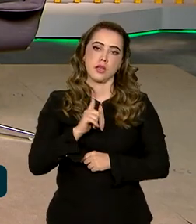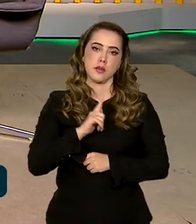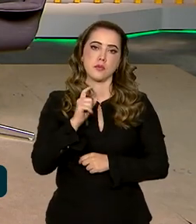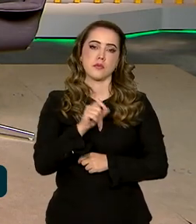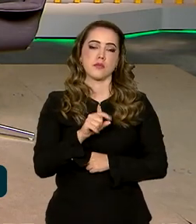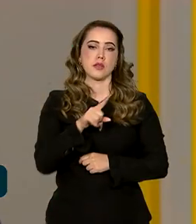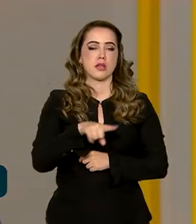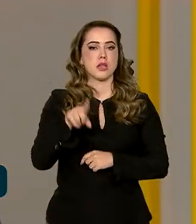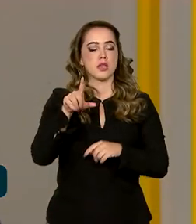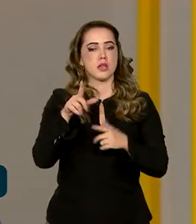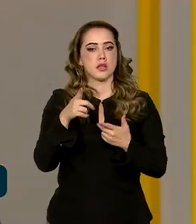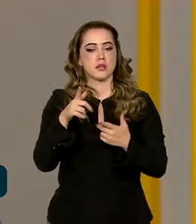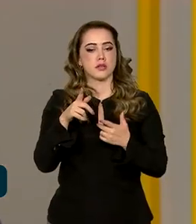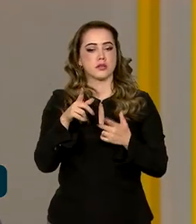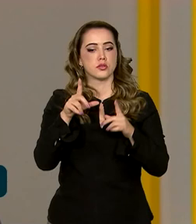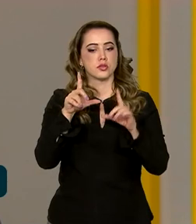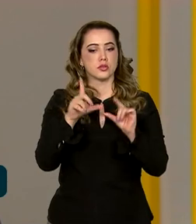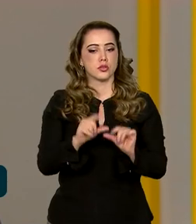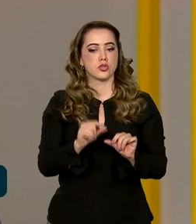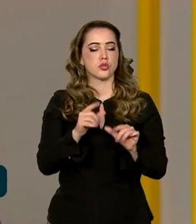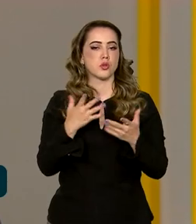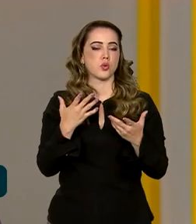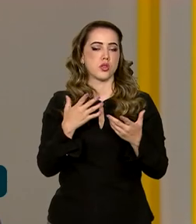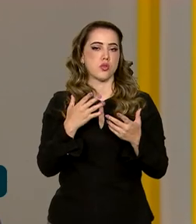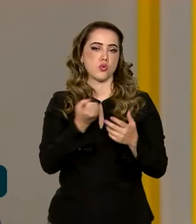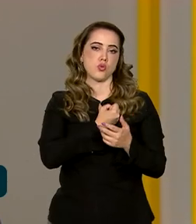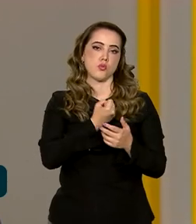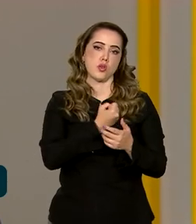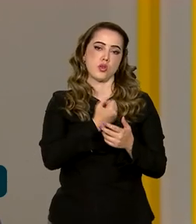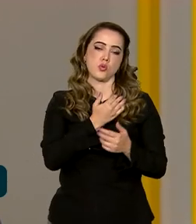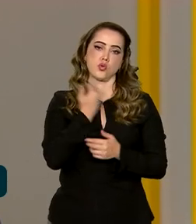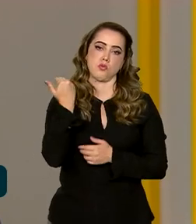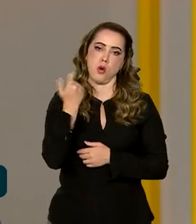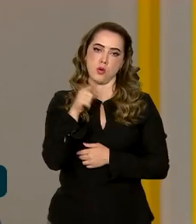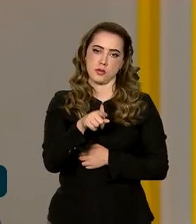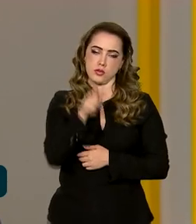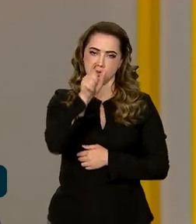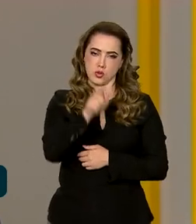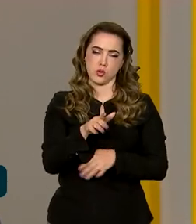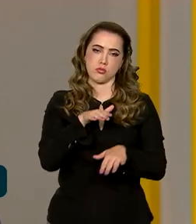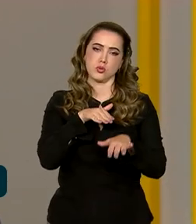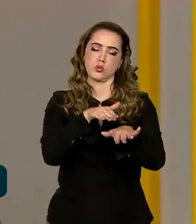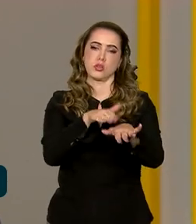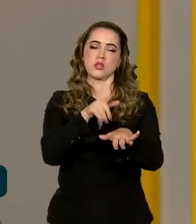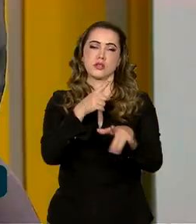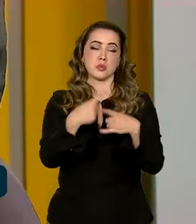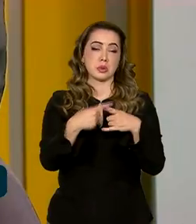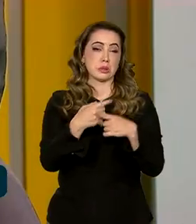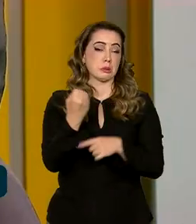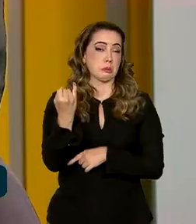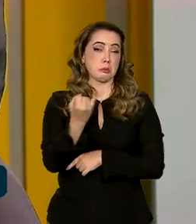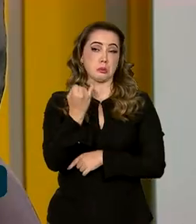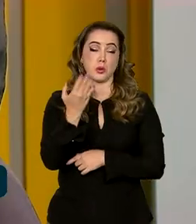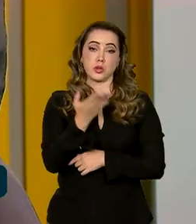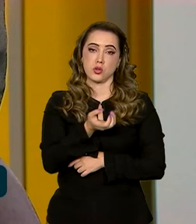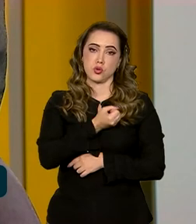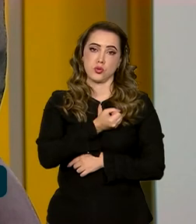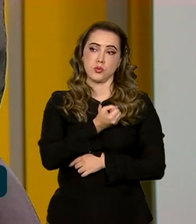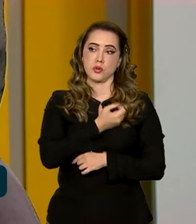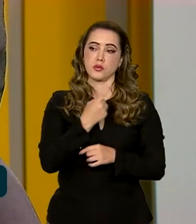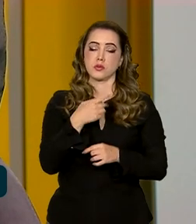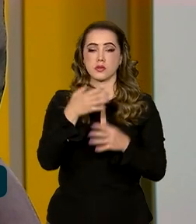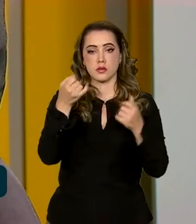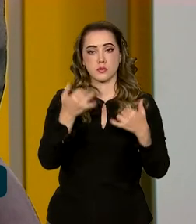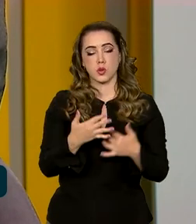diminuir imediatamente a quantidade de mortes no trânsito no Brasil, que é muito grande, você mencionou muito bem aí.